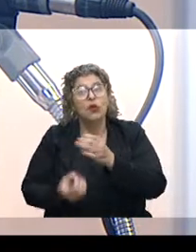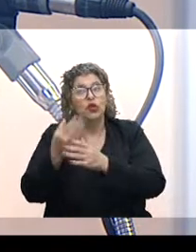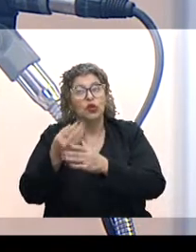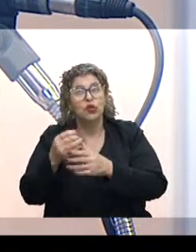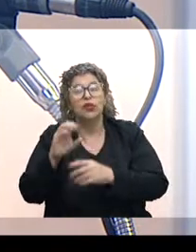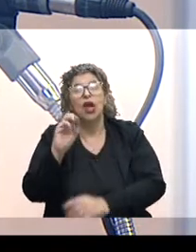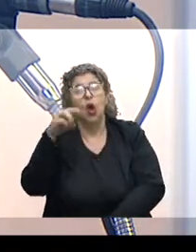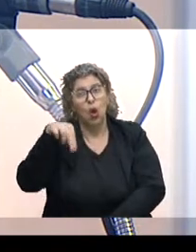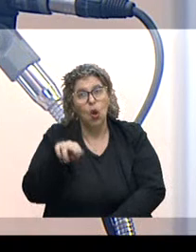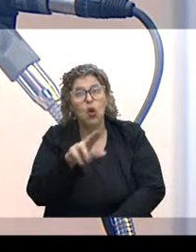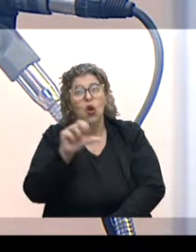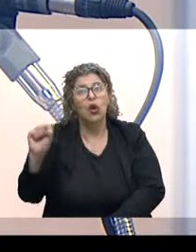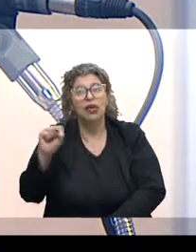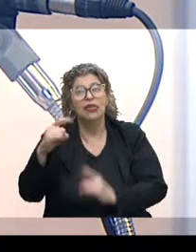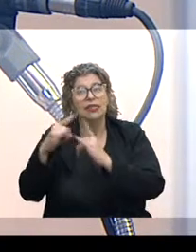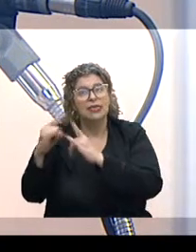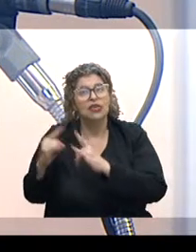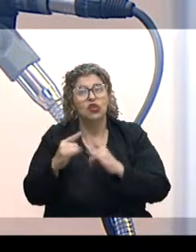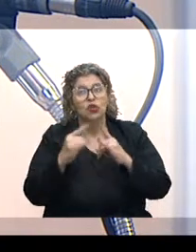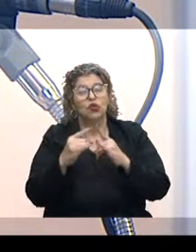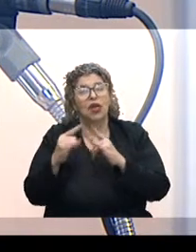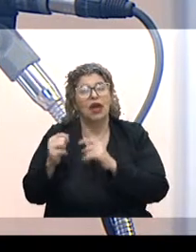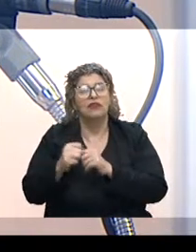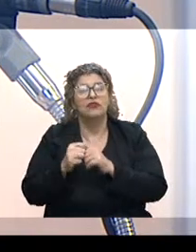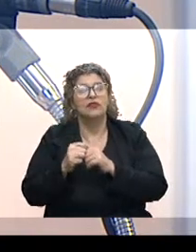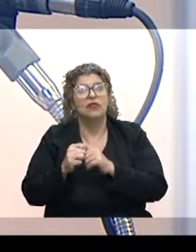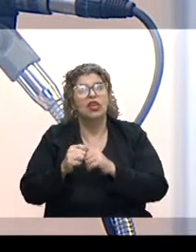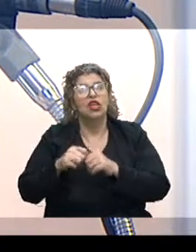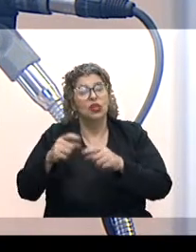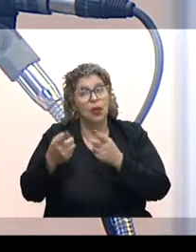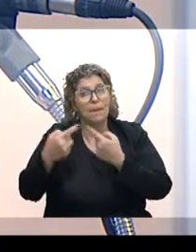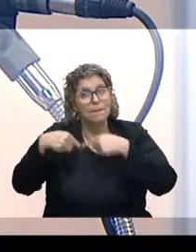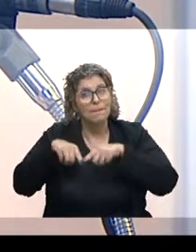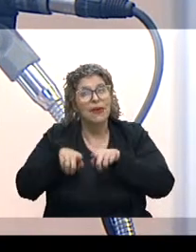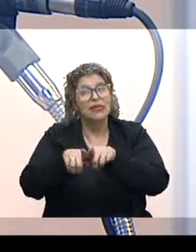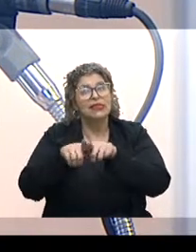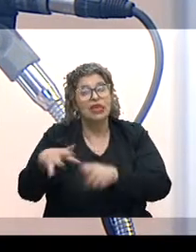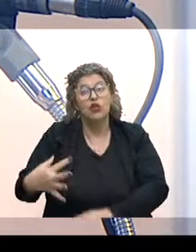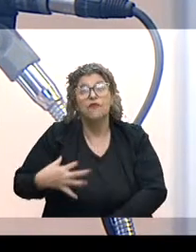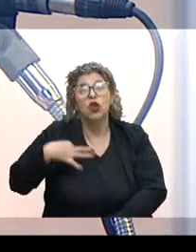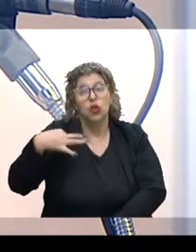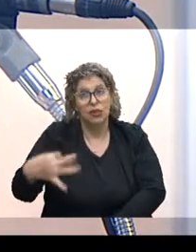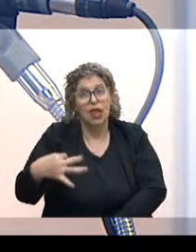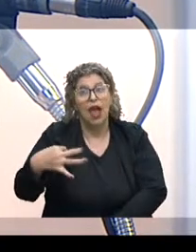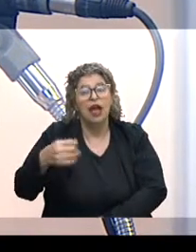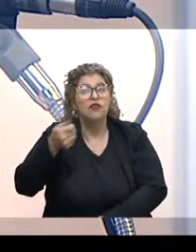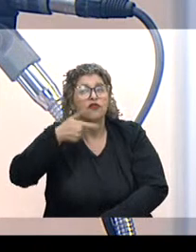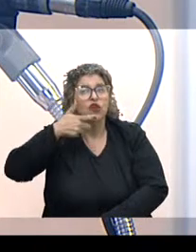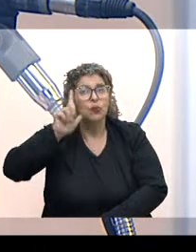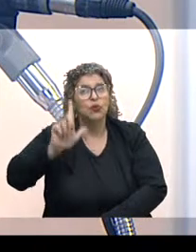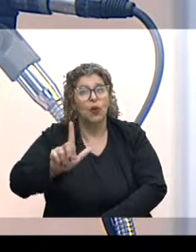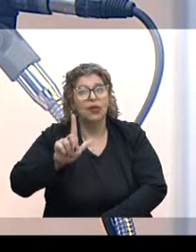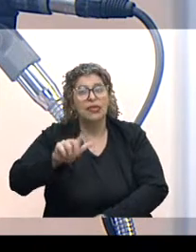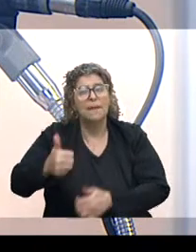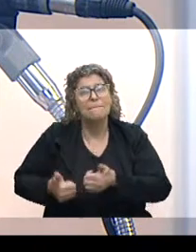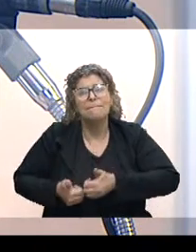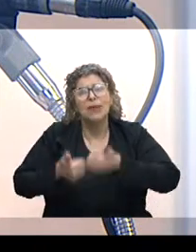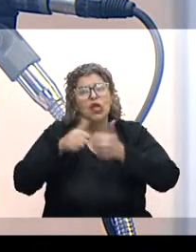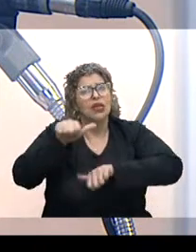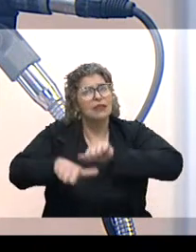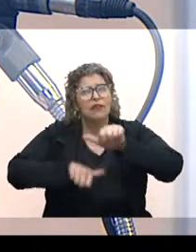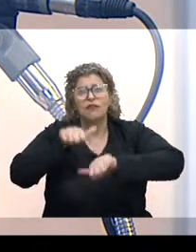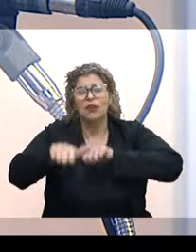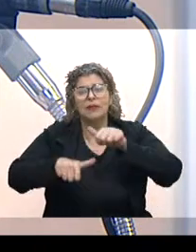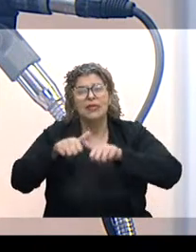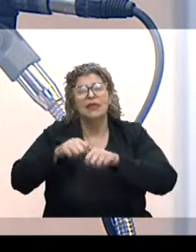ONGs, as instituições sem fins lucrativos. Nós, da parceira dos voluntários, acreditamos que, realmente, nós vamos conseguir melhorar e transformar